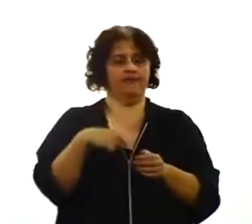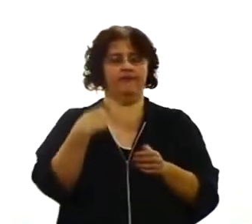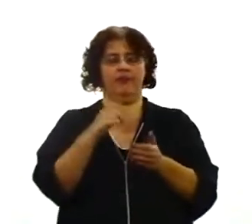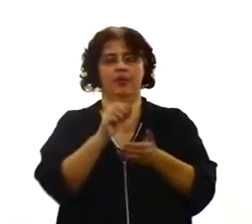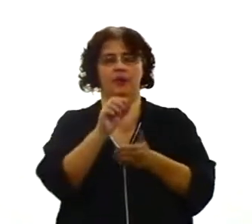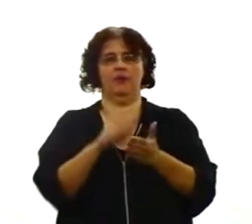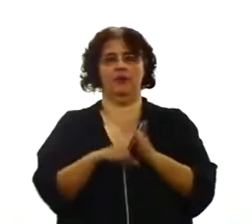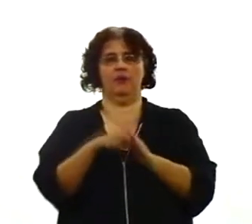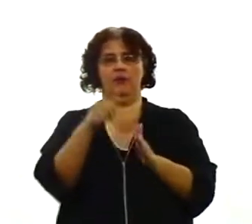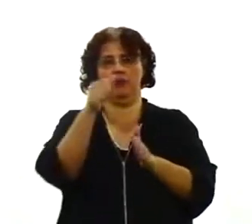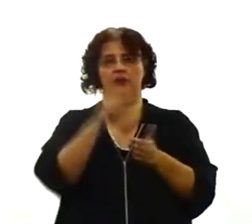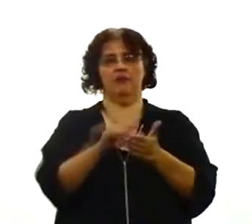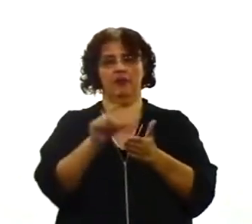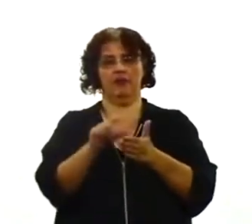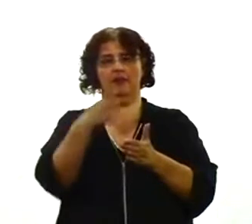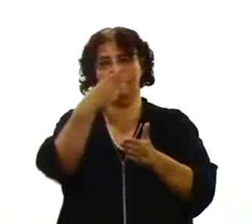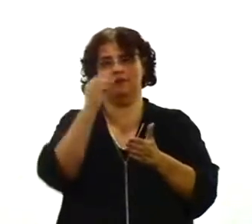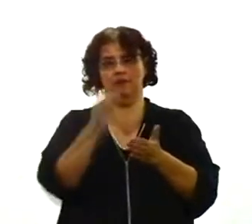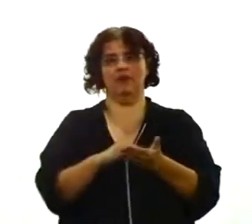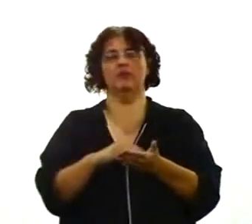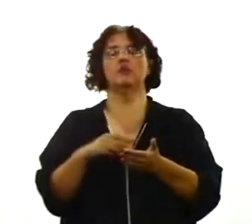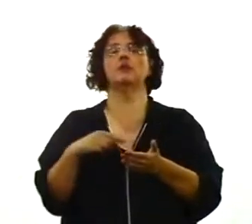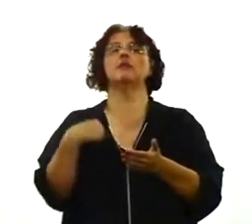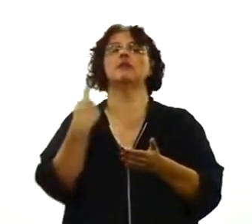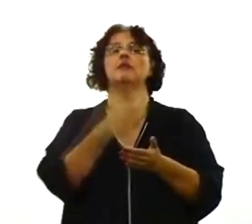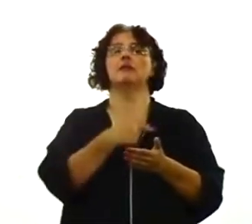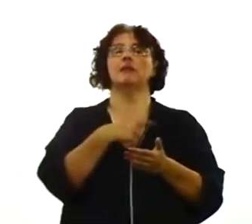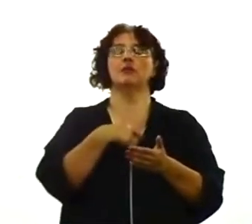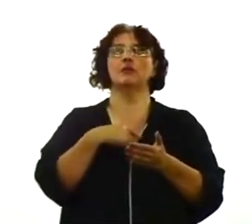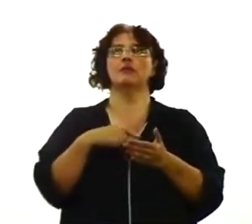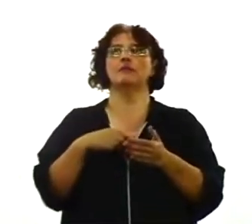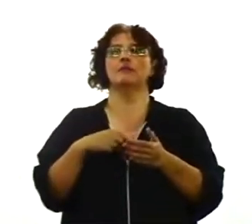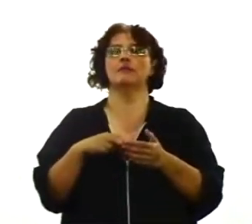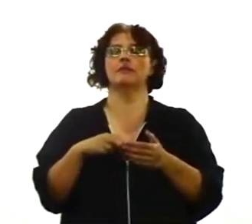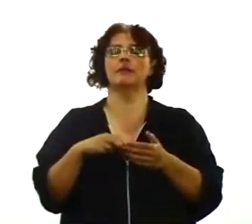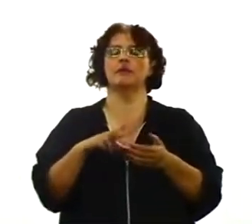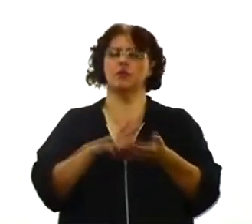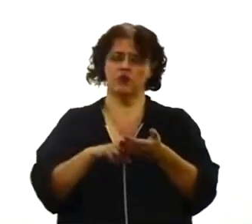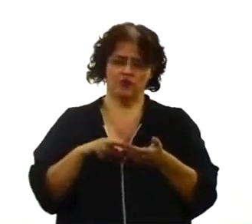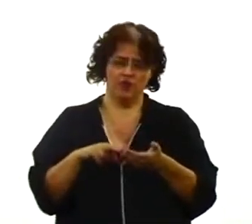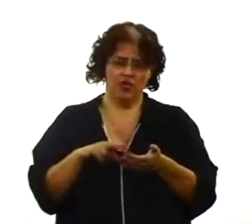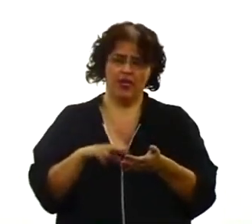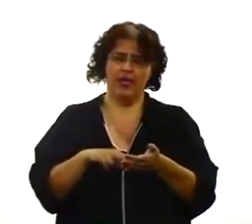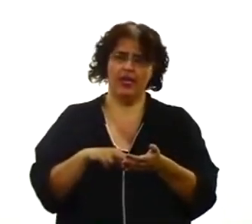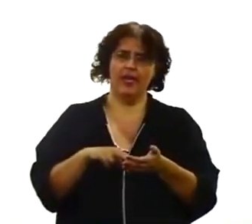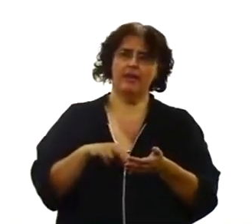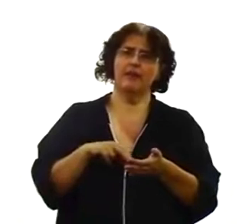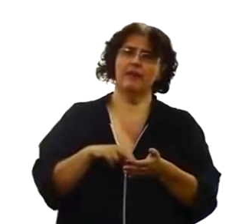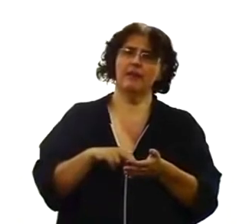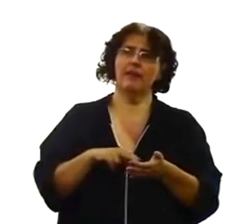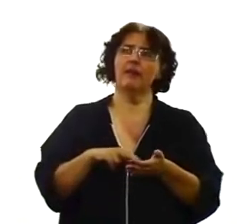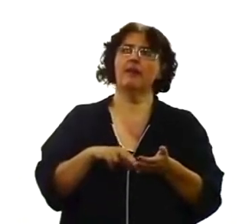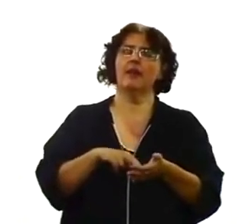uma ideia da expiação limitada, uma ideia teológica da expiação limitada, agora, do versículo